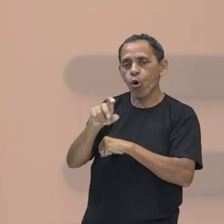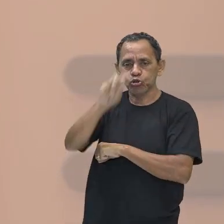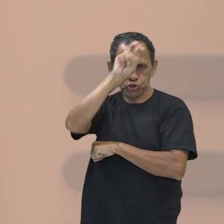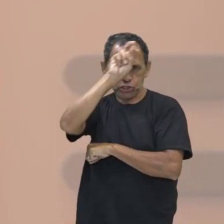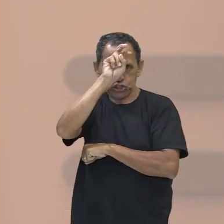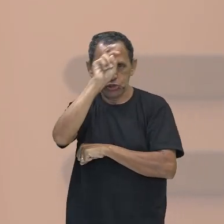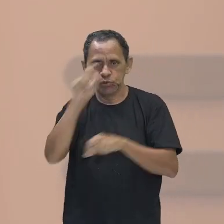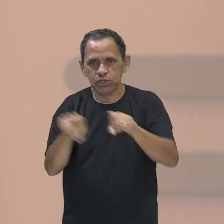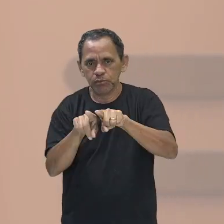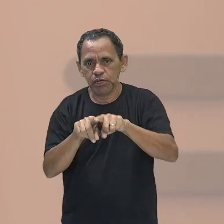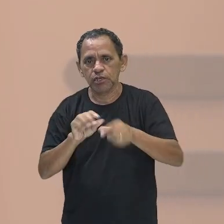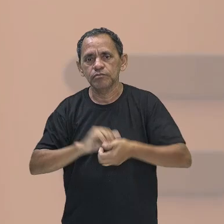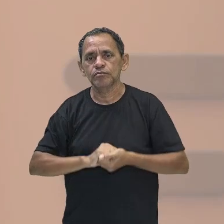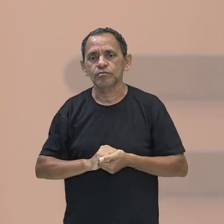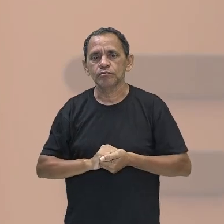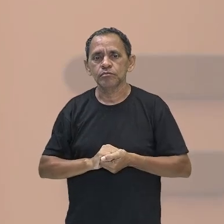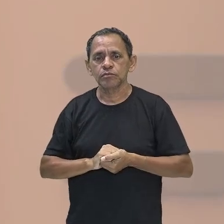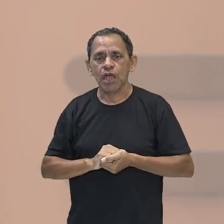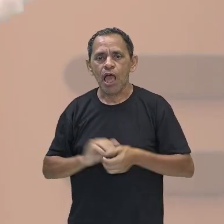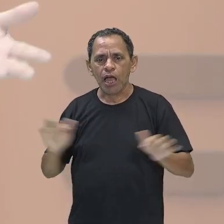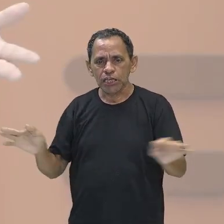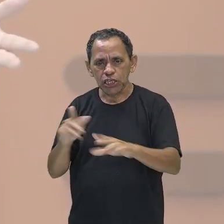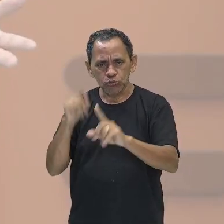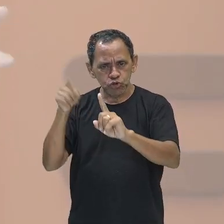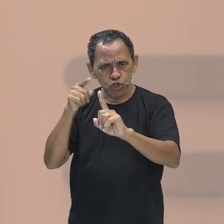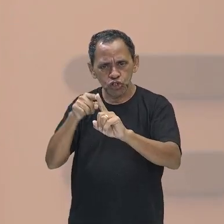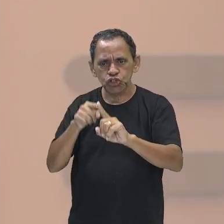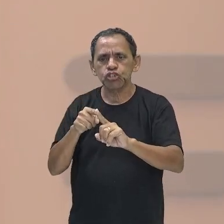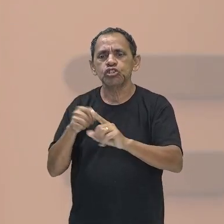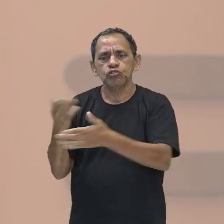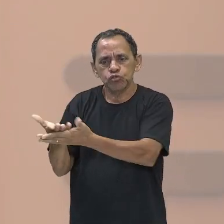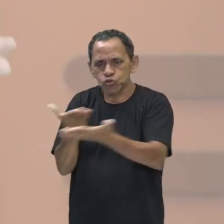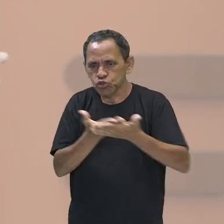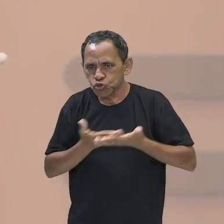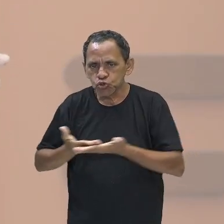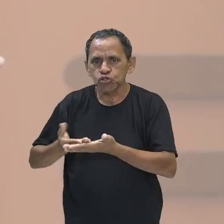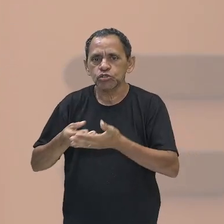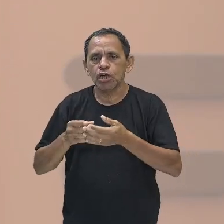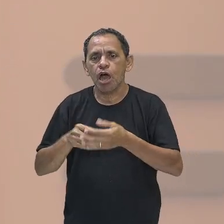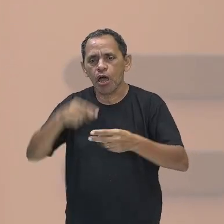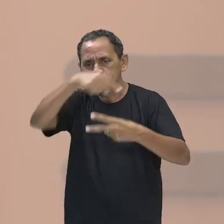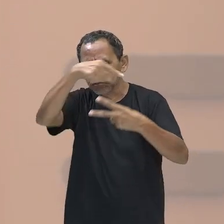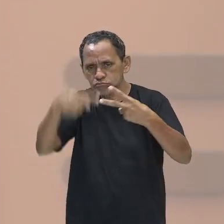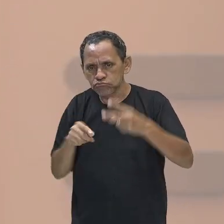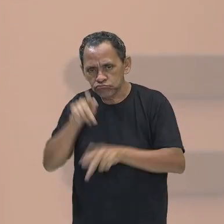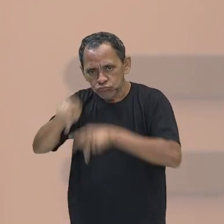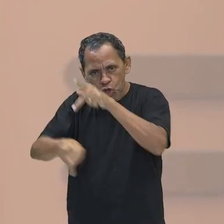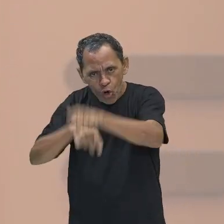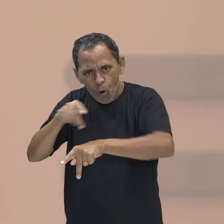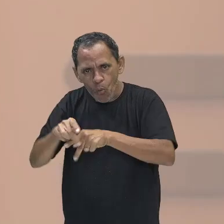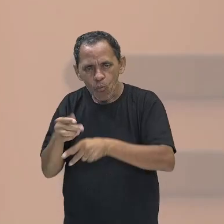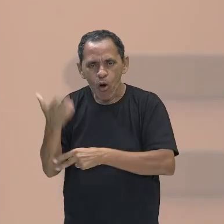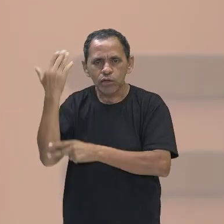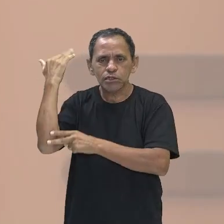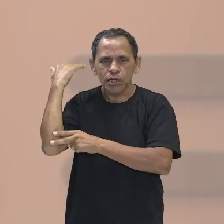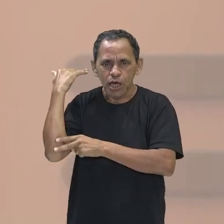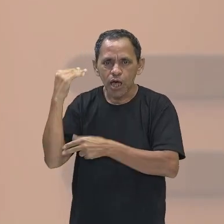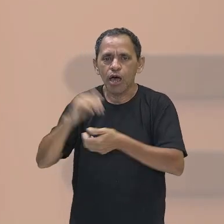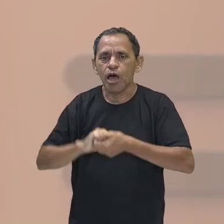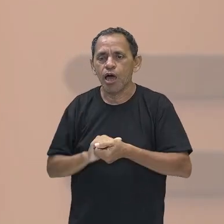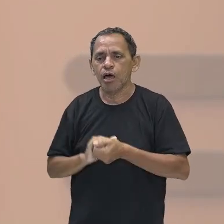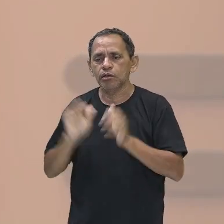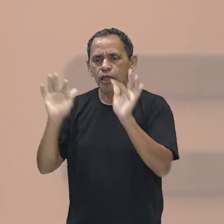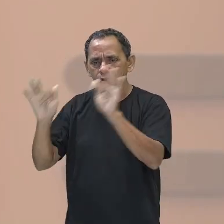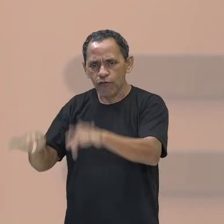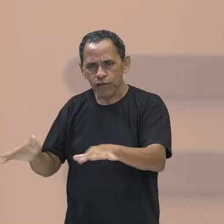egípcios. E eu, aqui, atingi o meu objetivo, que era, então, trabalhar as duas grandes civilizações da Antiguidade. E por aqui,